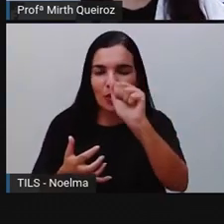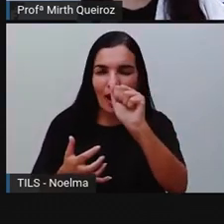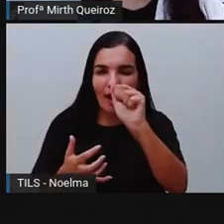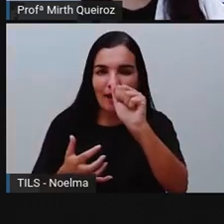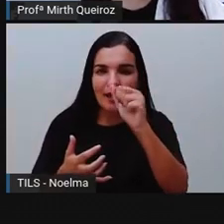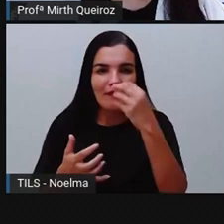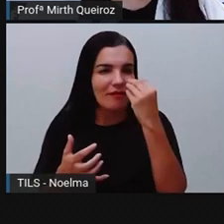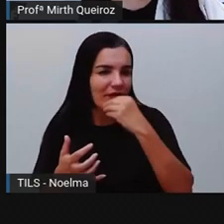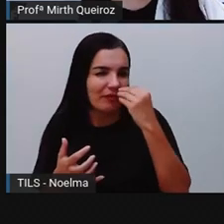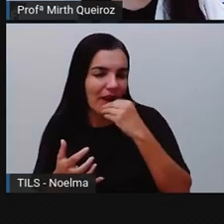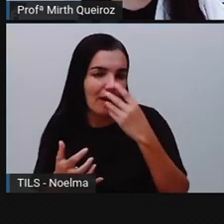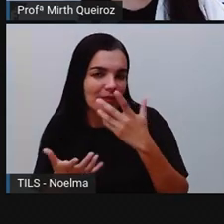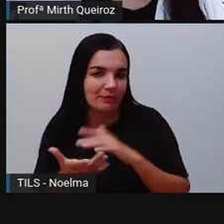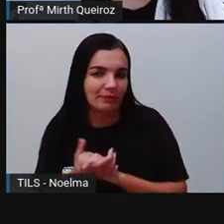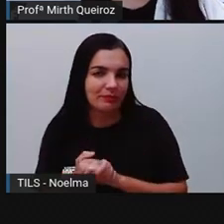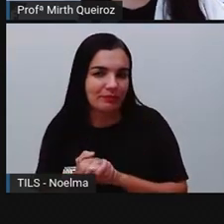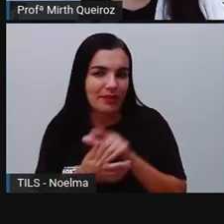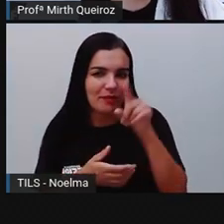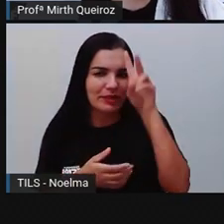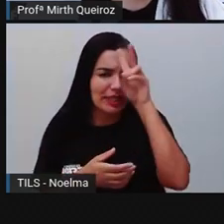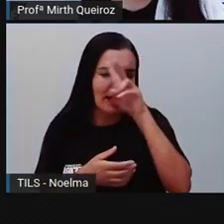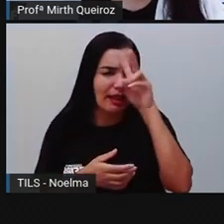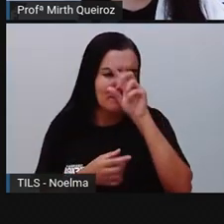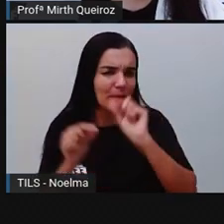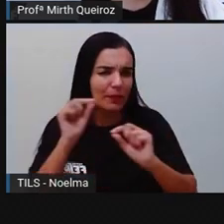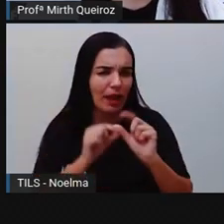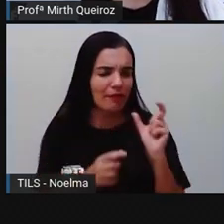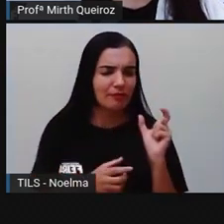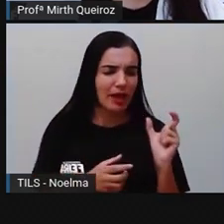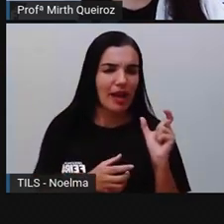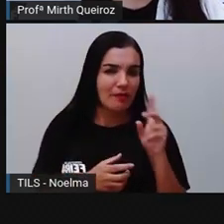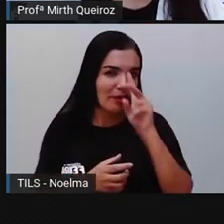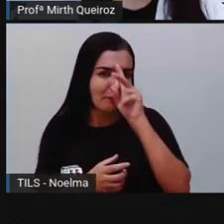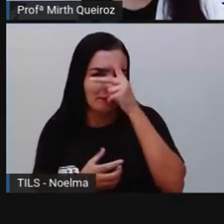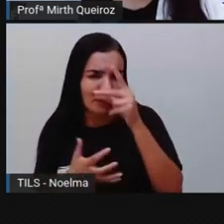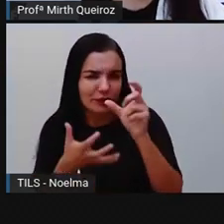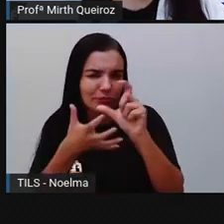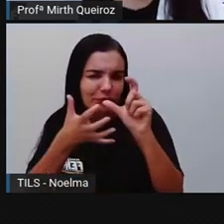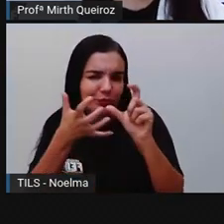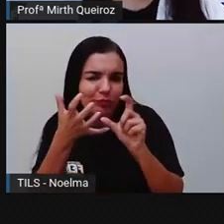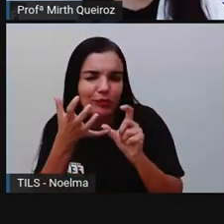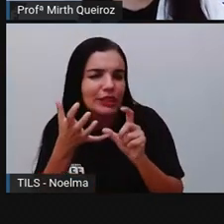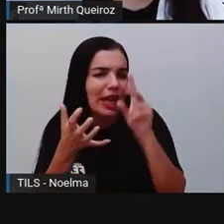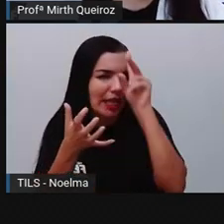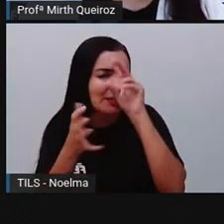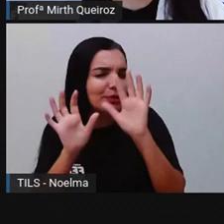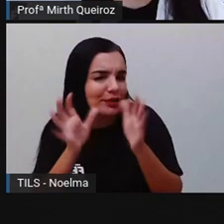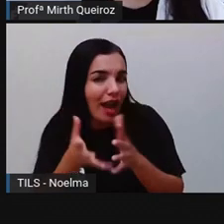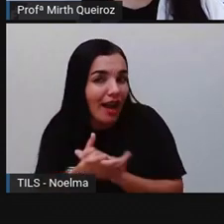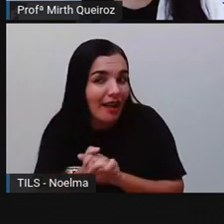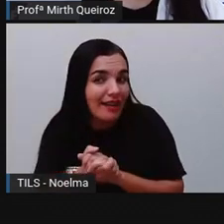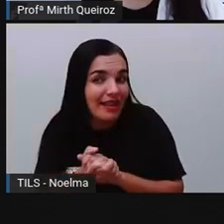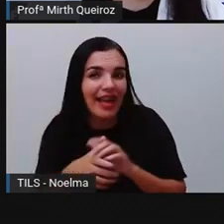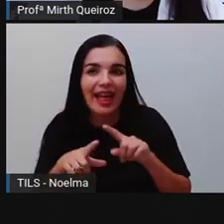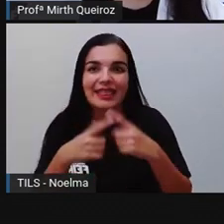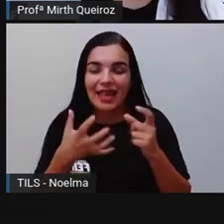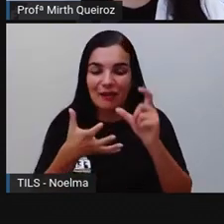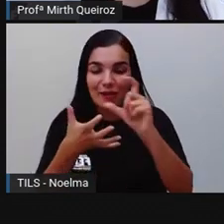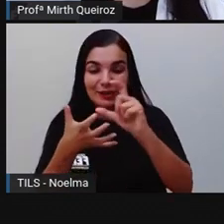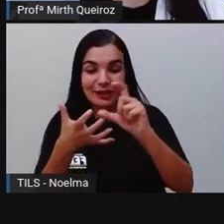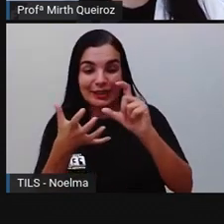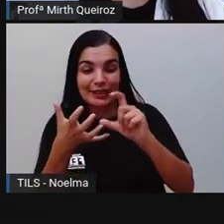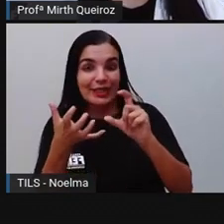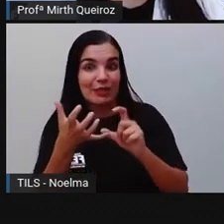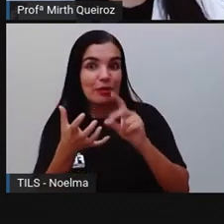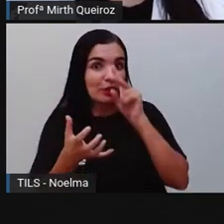tônica? E aí, me diz, lembra que a gente estudou sobre isso já? A sílaba tônica